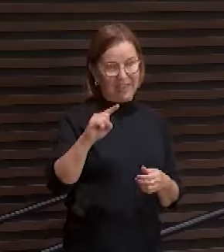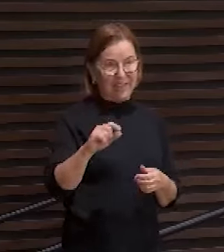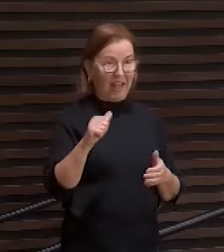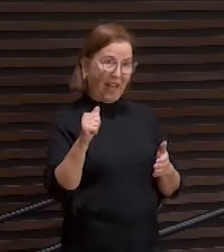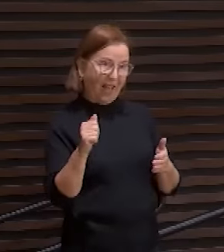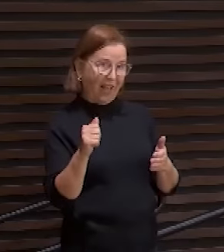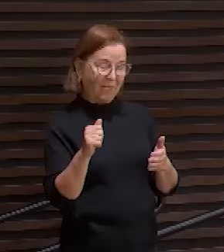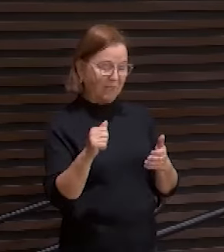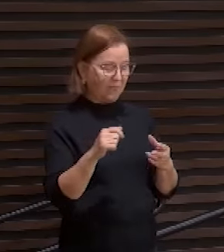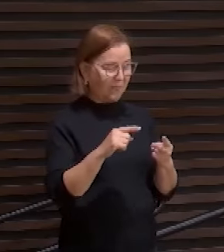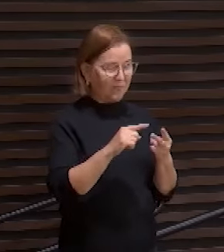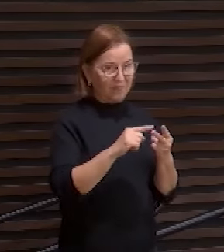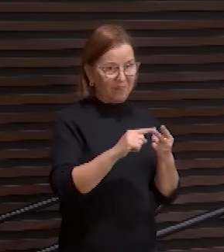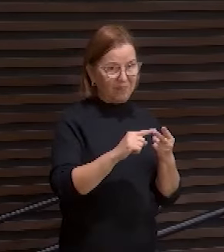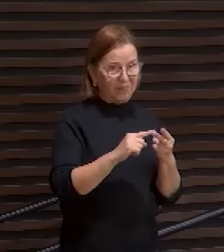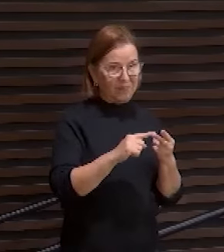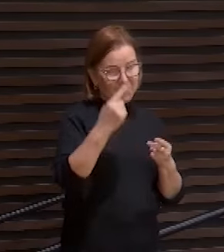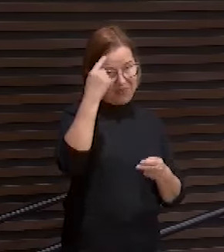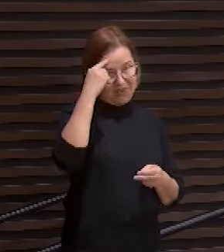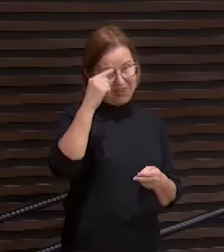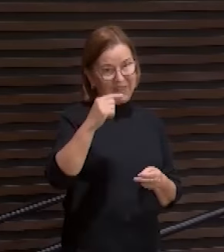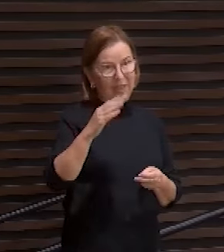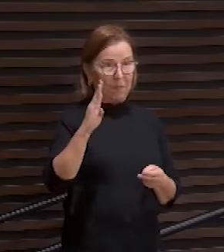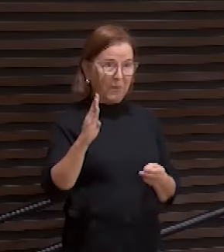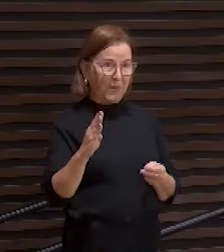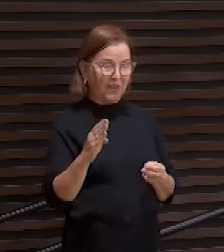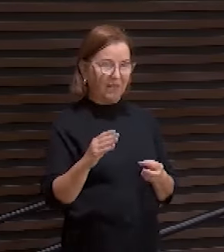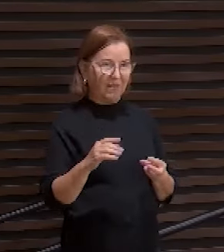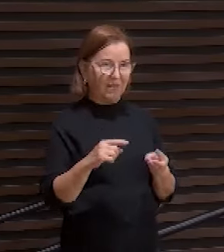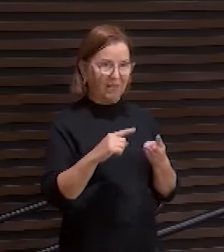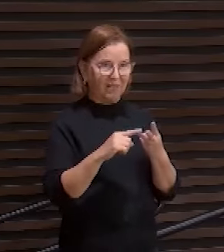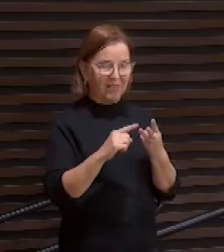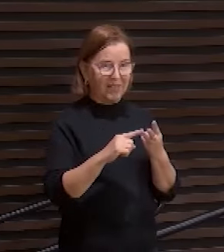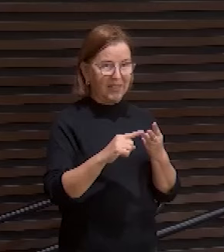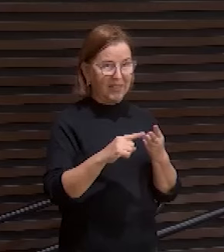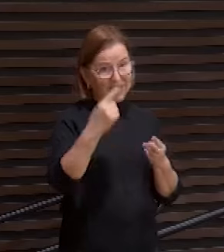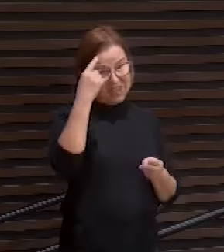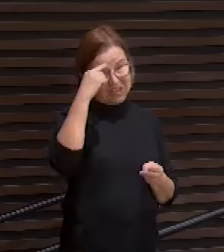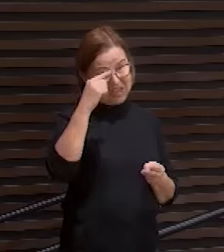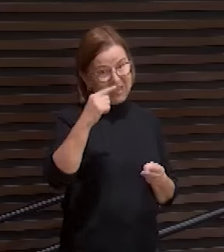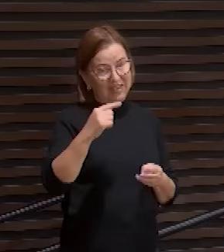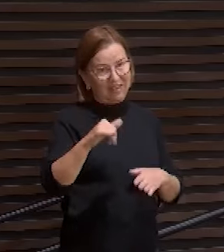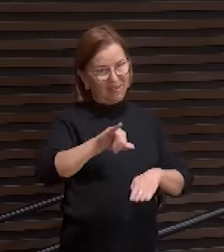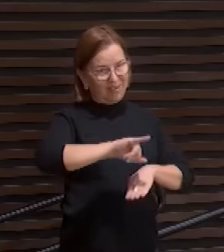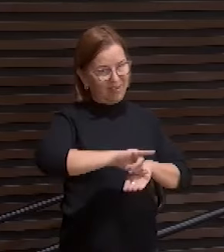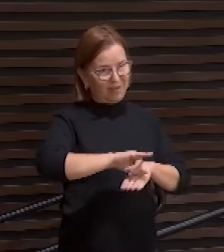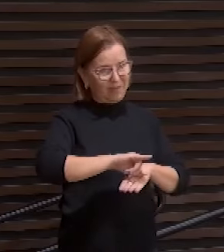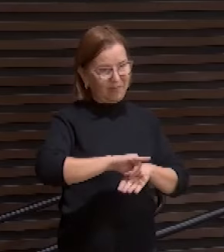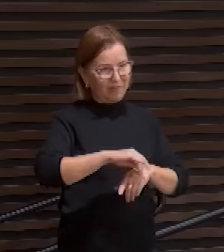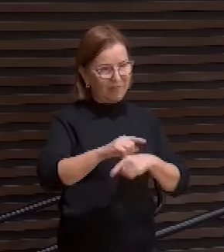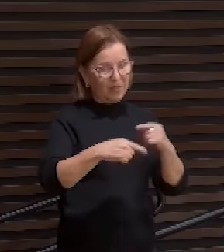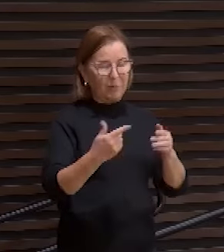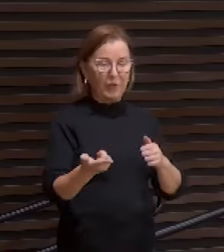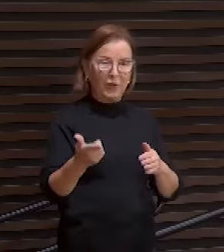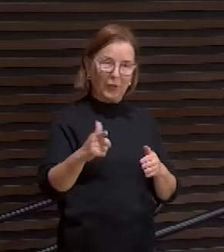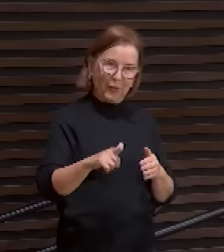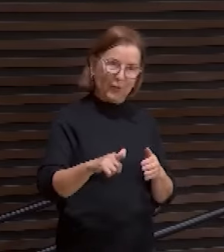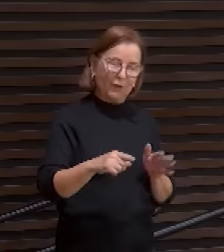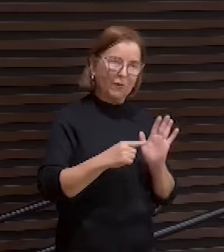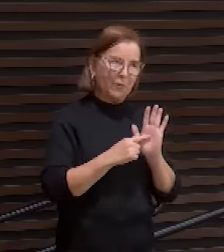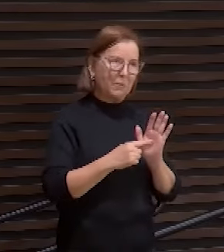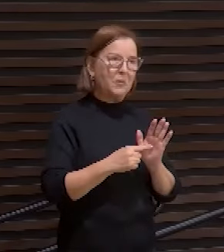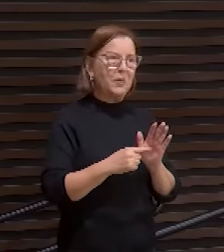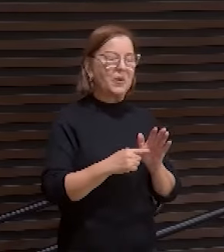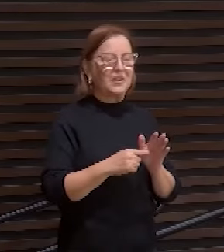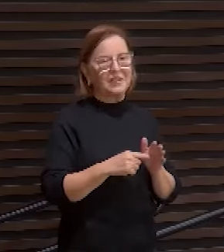segunda, e uma ideia central na terceira. Depois ele volta de novo trazendo o argumento B e o A. Então A, B, C, B,